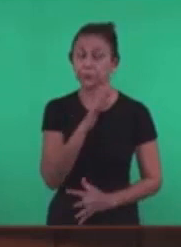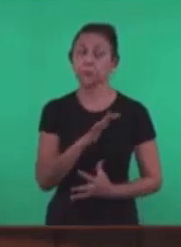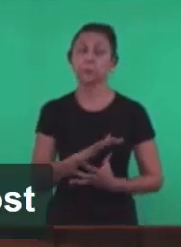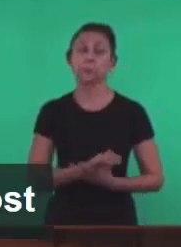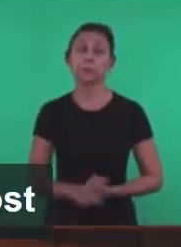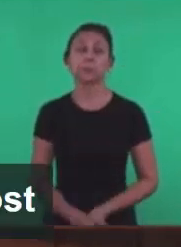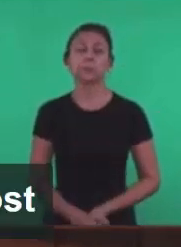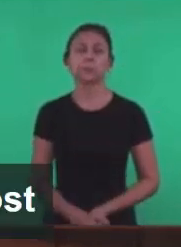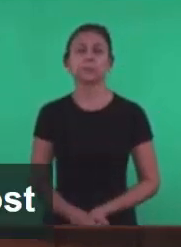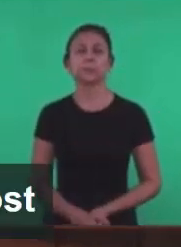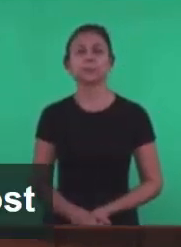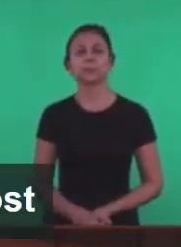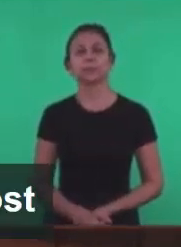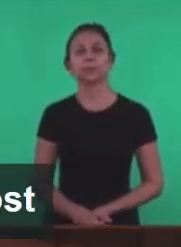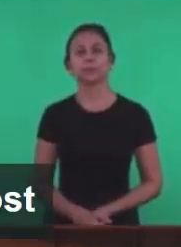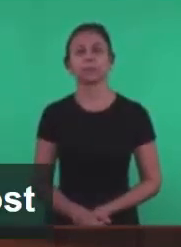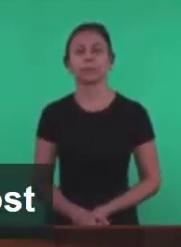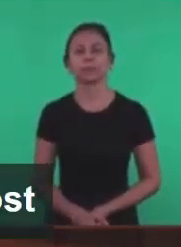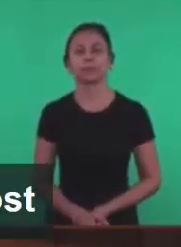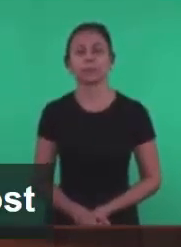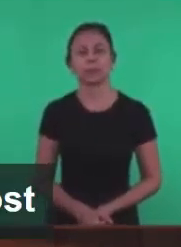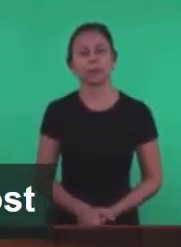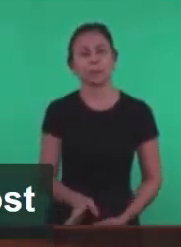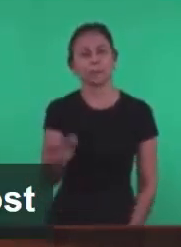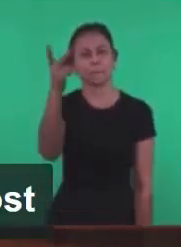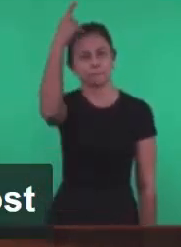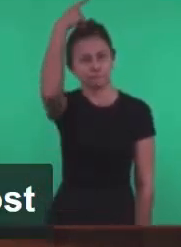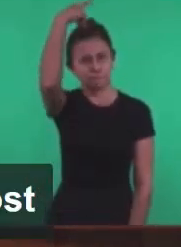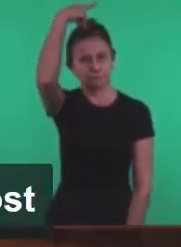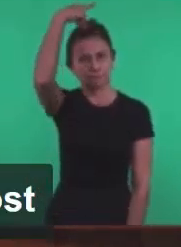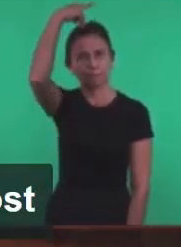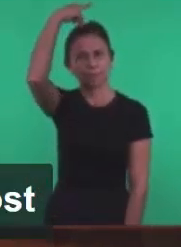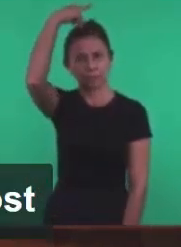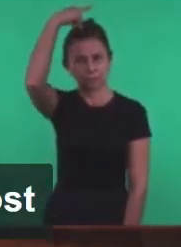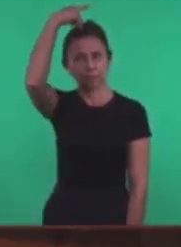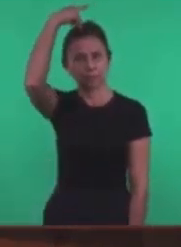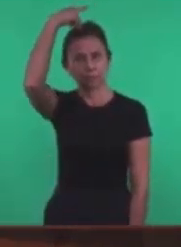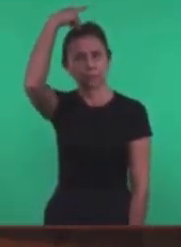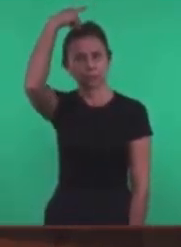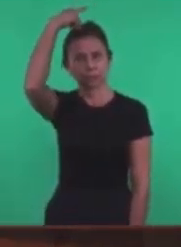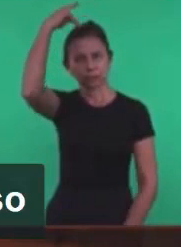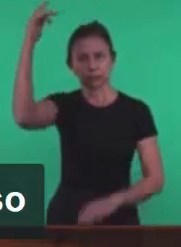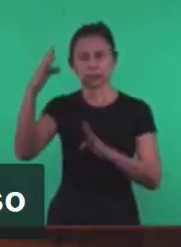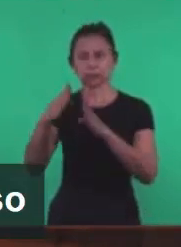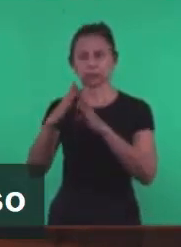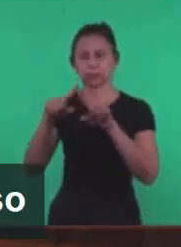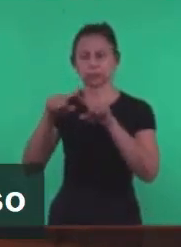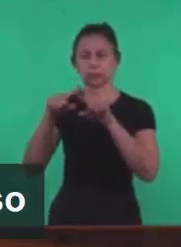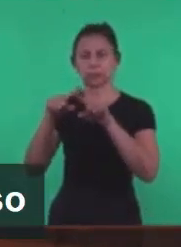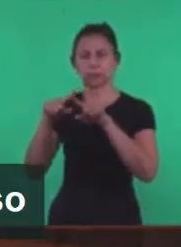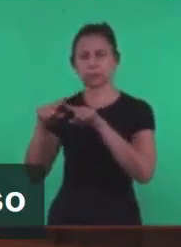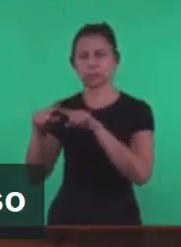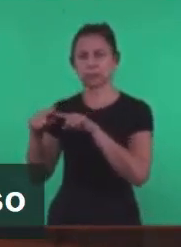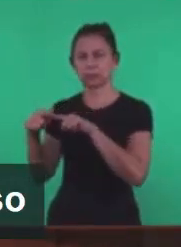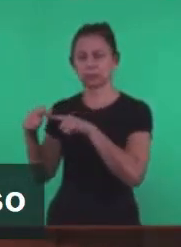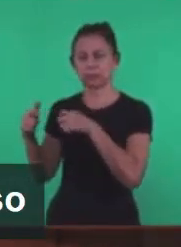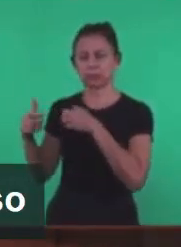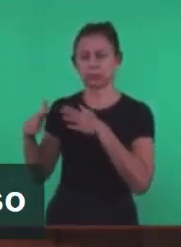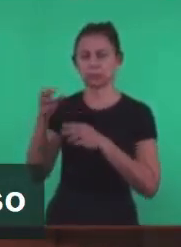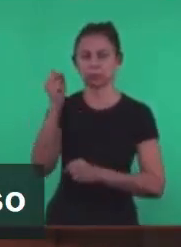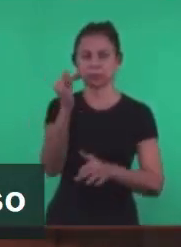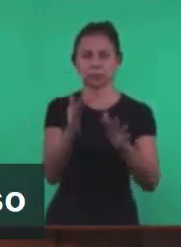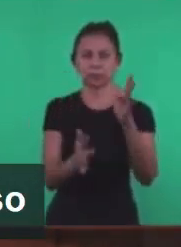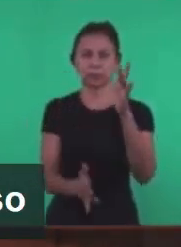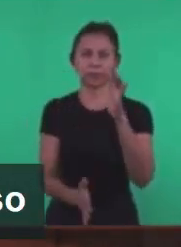A história Do Pentecostes Houve o Pentecostes A igreja sai Ela se